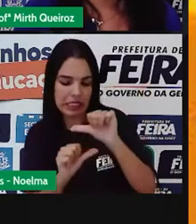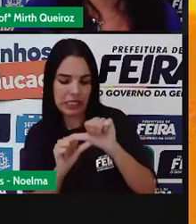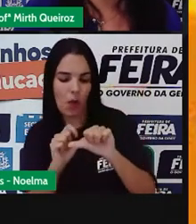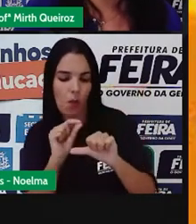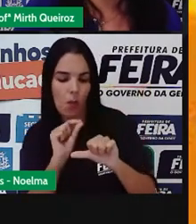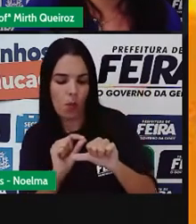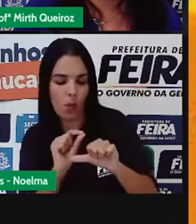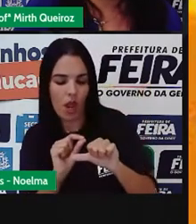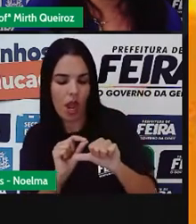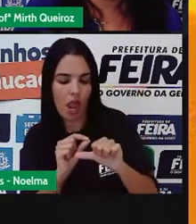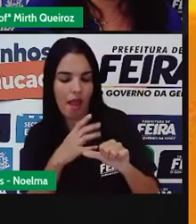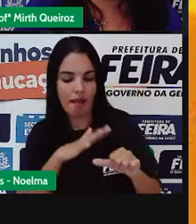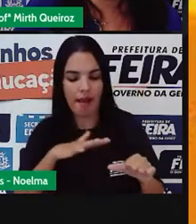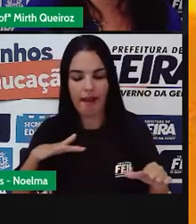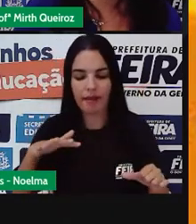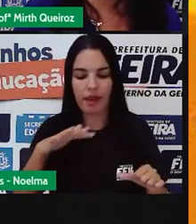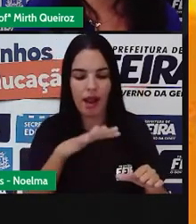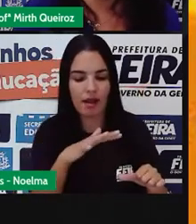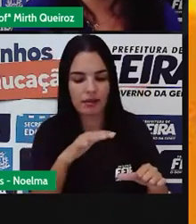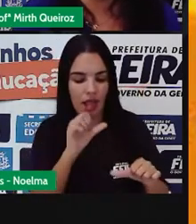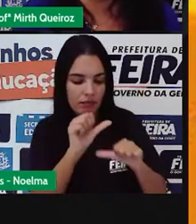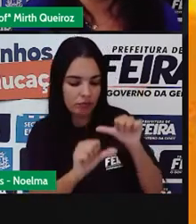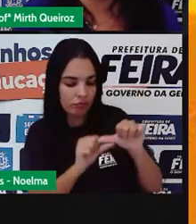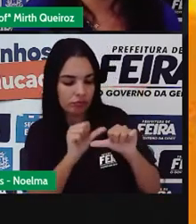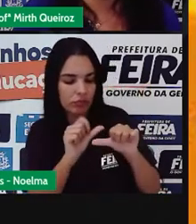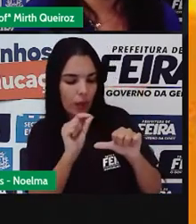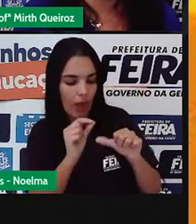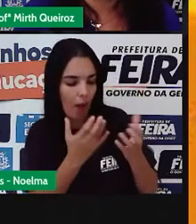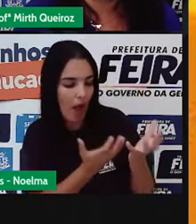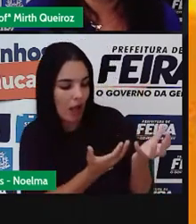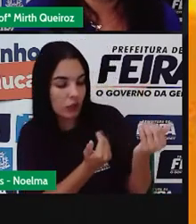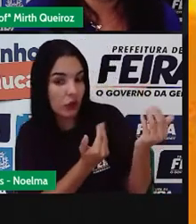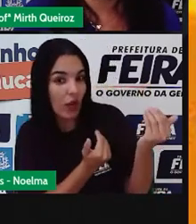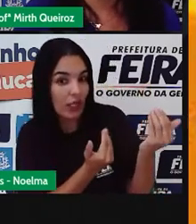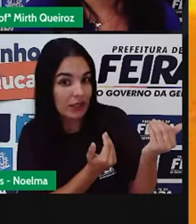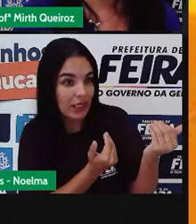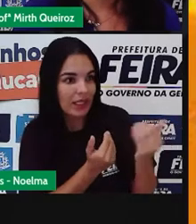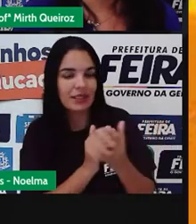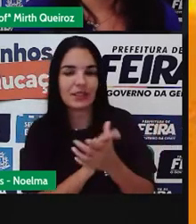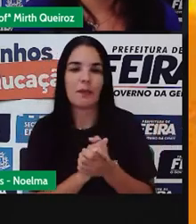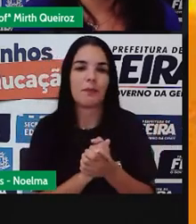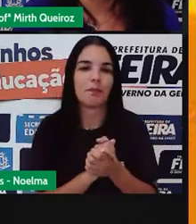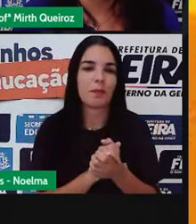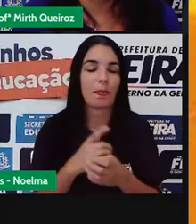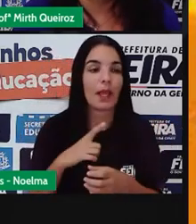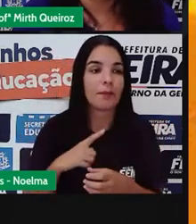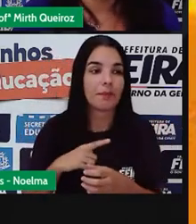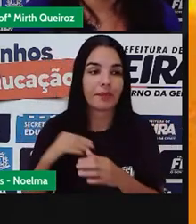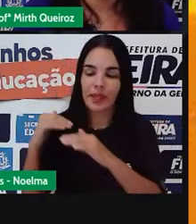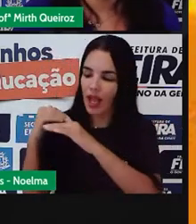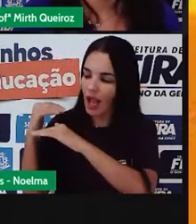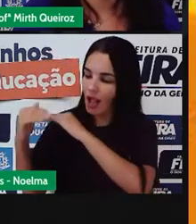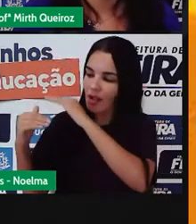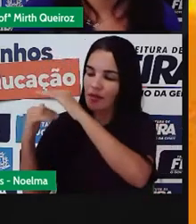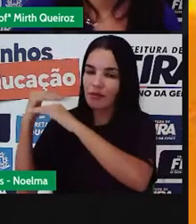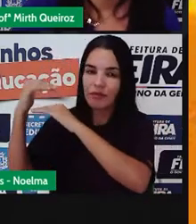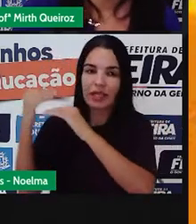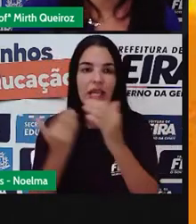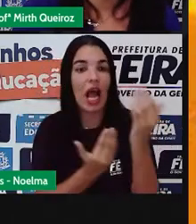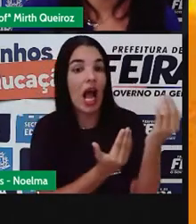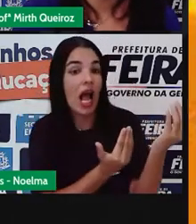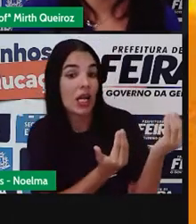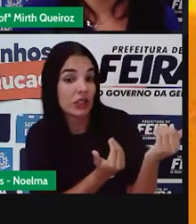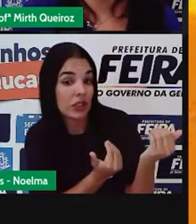dessa infância para a adolescência. Nós temos a fase da adolescência,